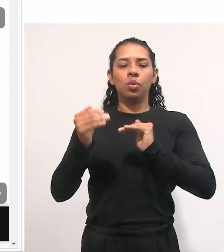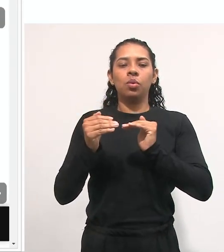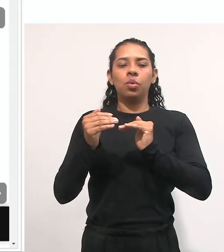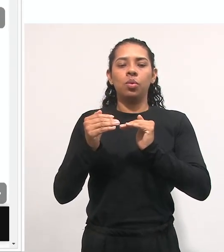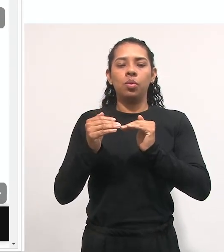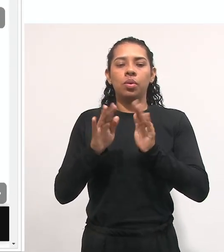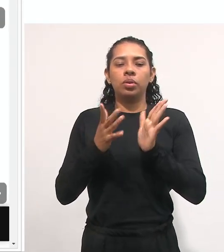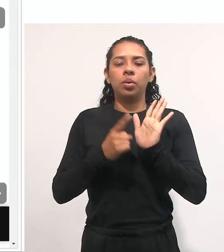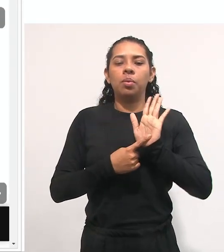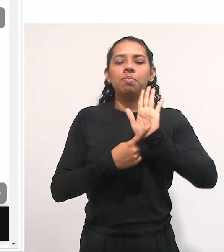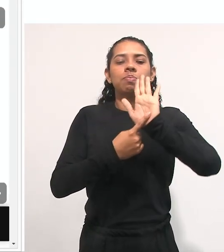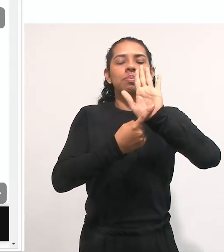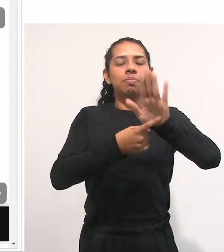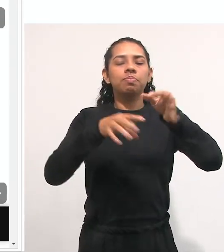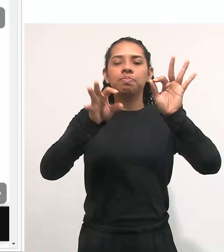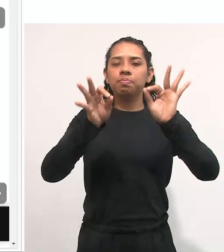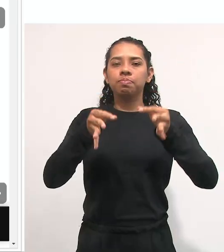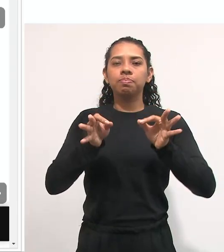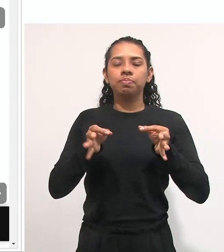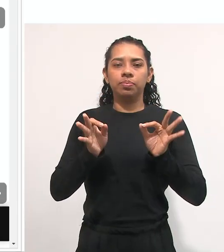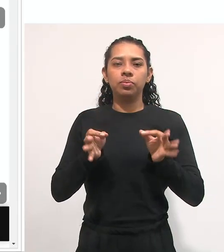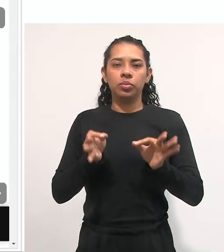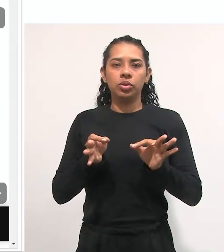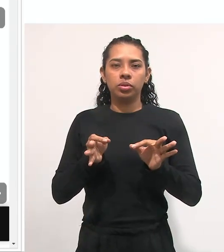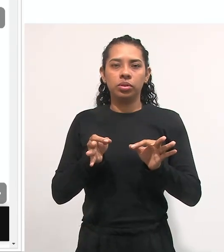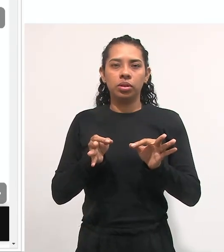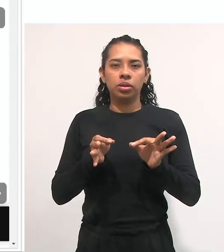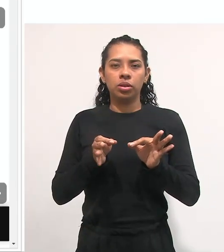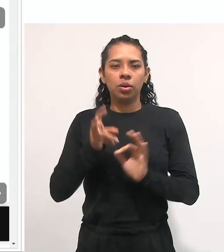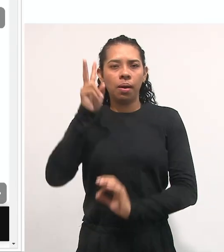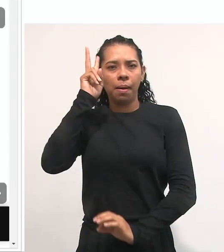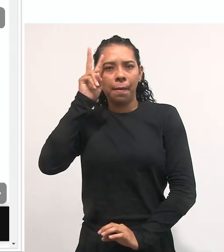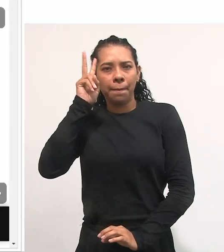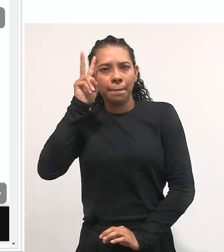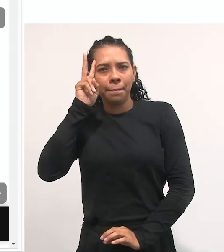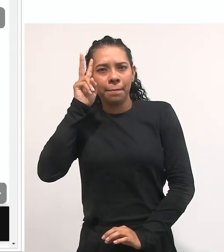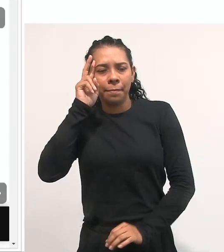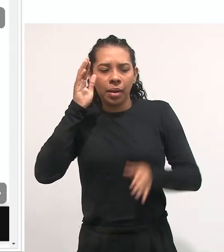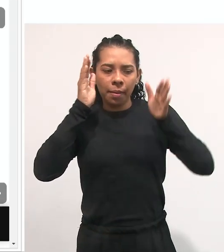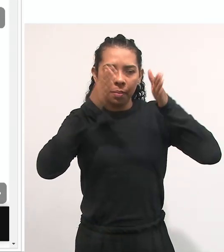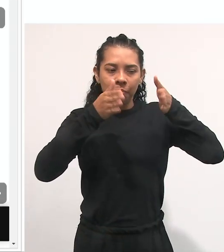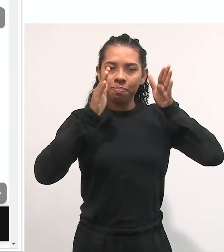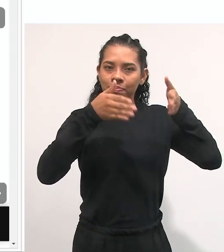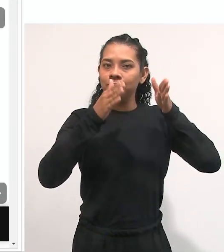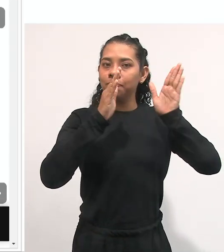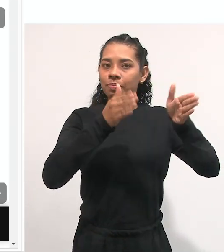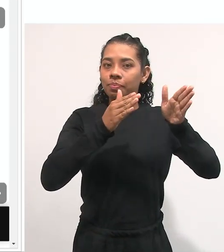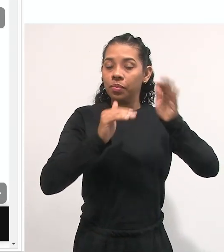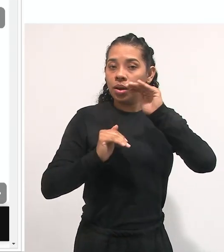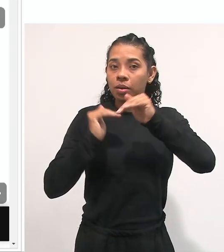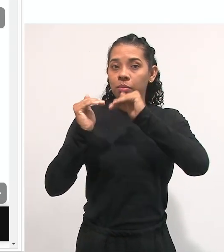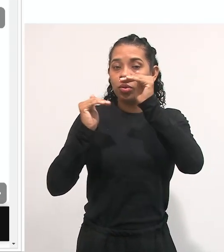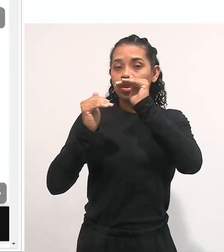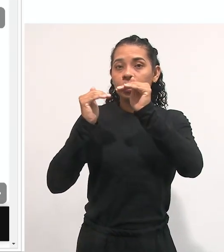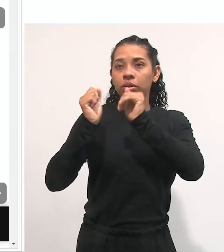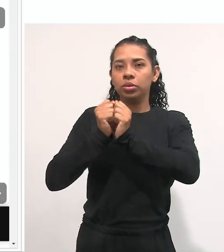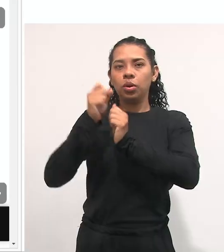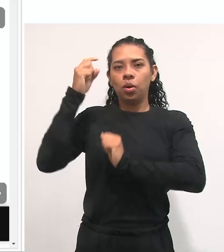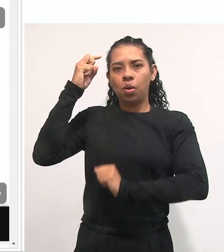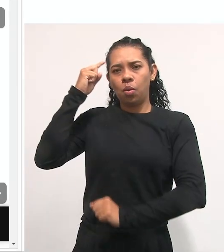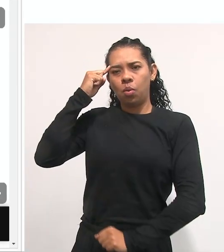a proposta educativa dele era nesse sentido, enfatizou a importância do desenvolvimento